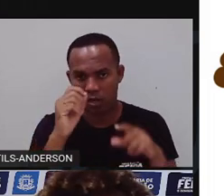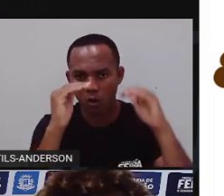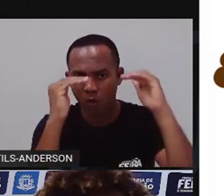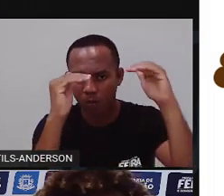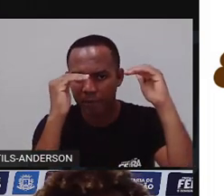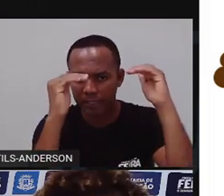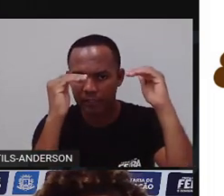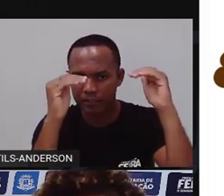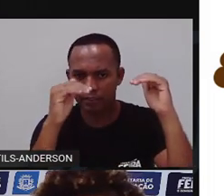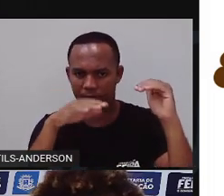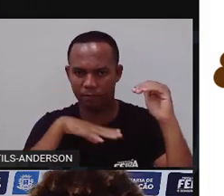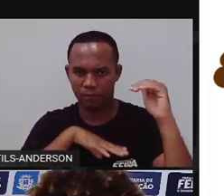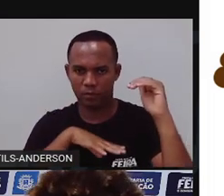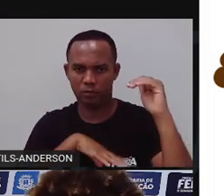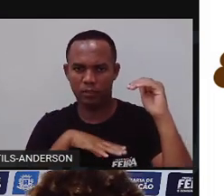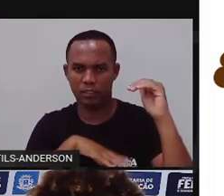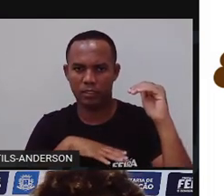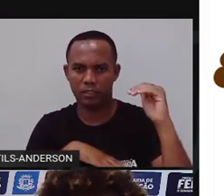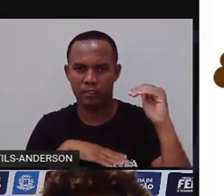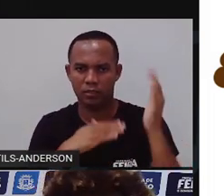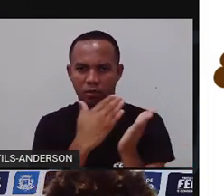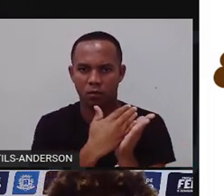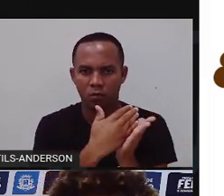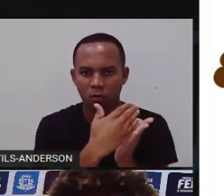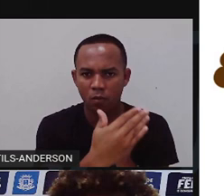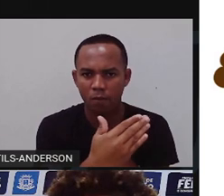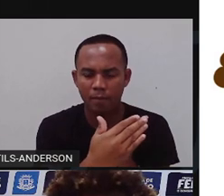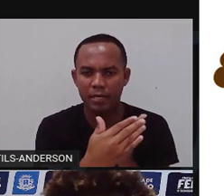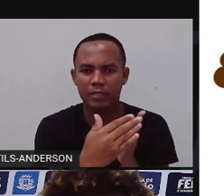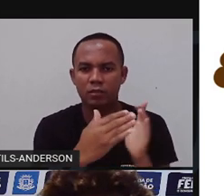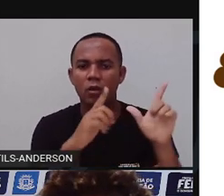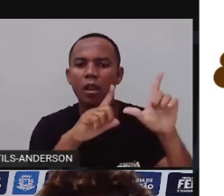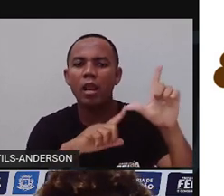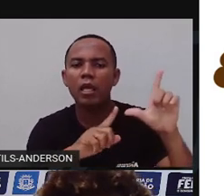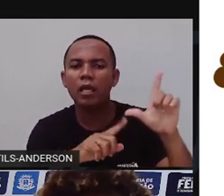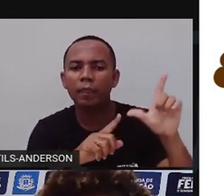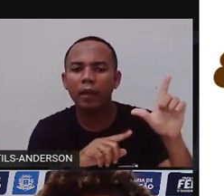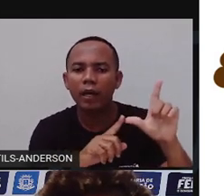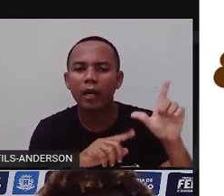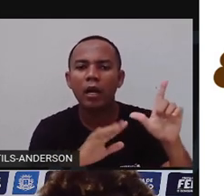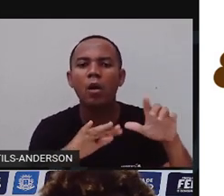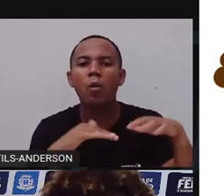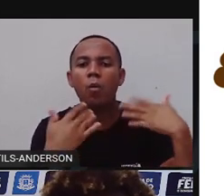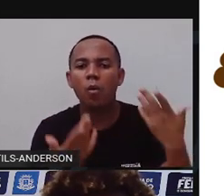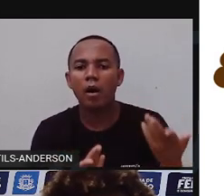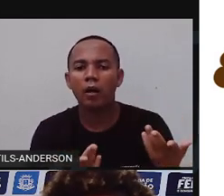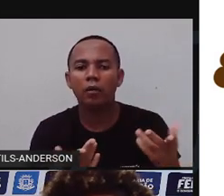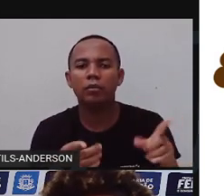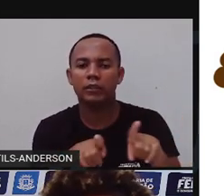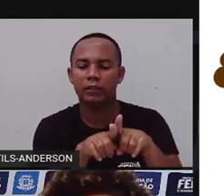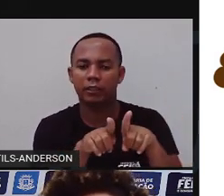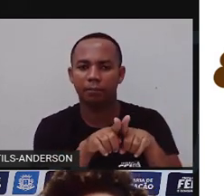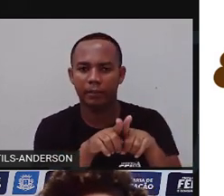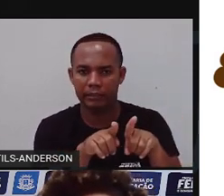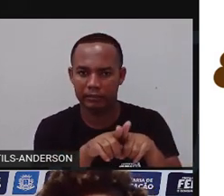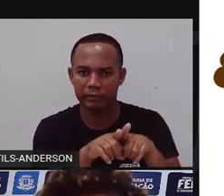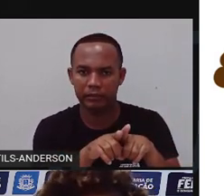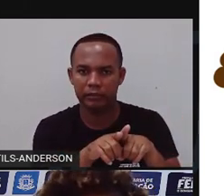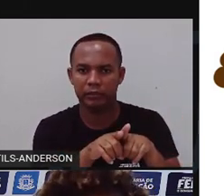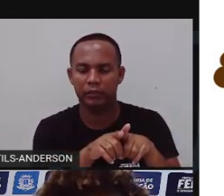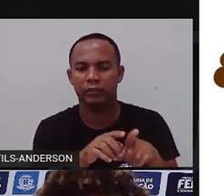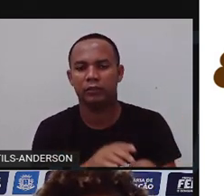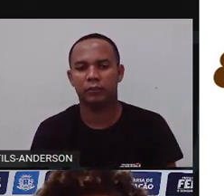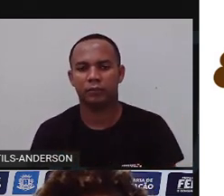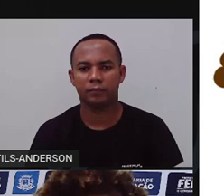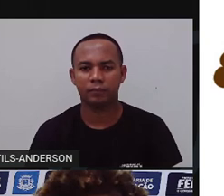frase, se usa a letra maiúscula. Nome de lugares e de pessoas também. E aí, vamos